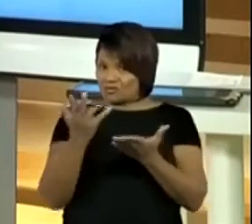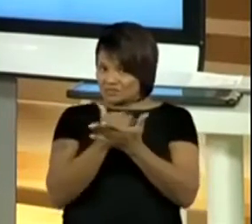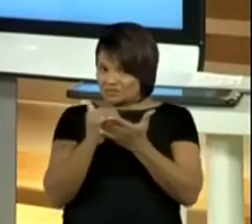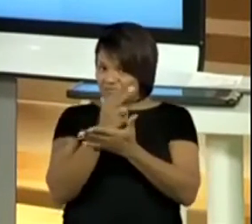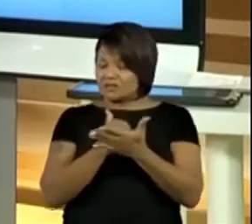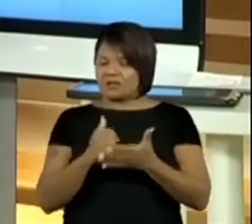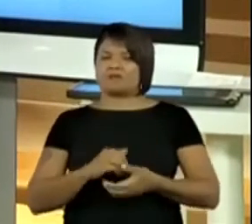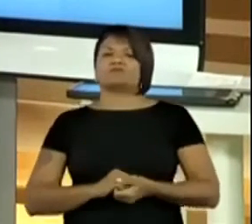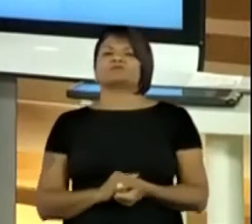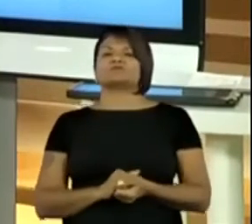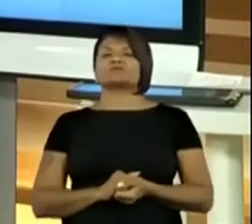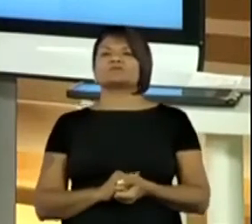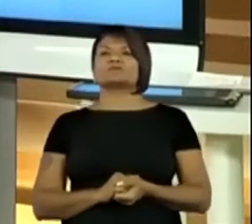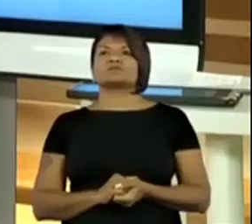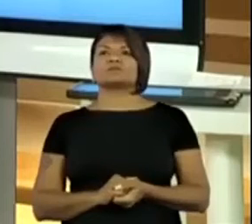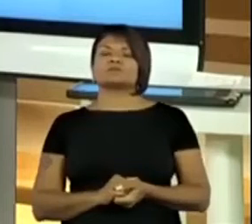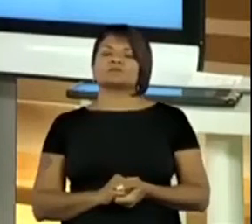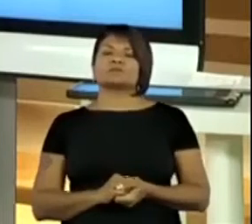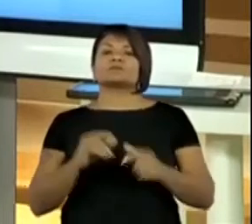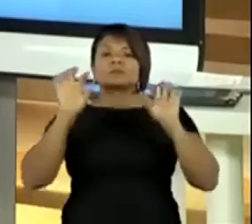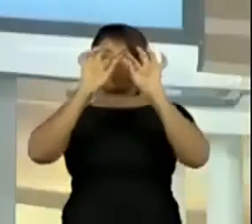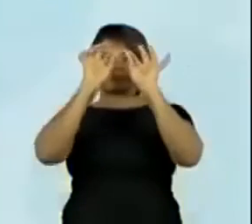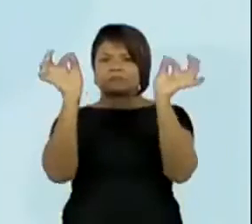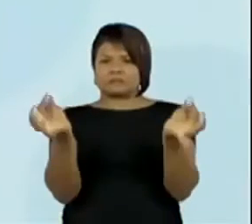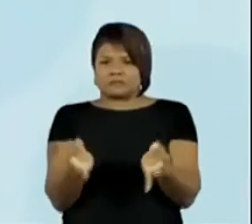um círculo.